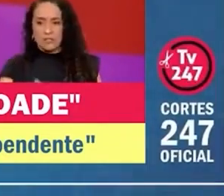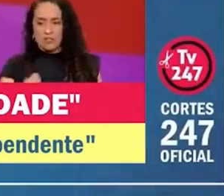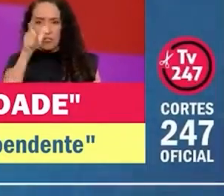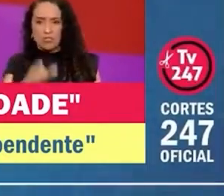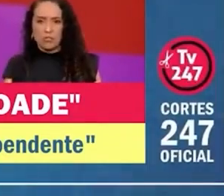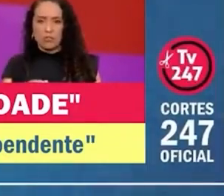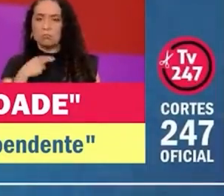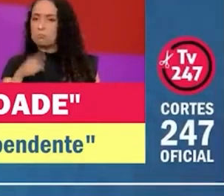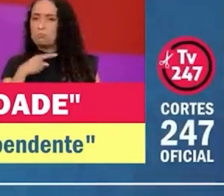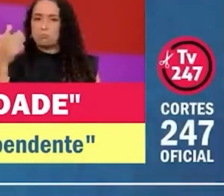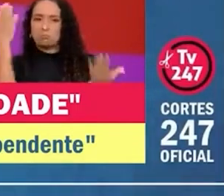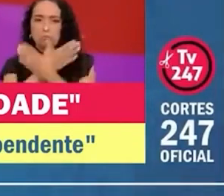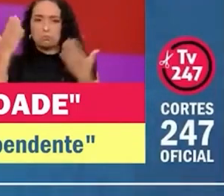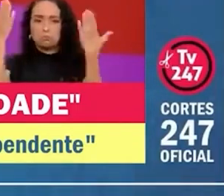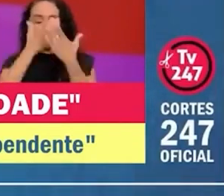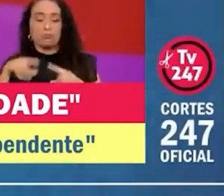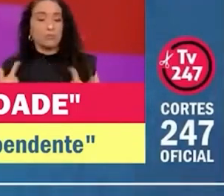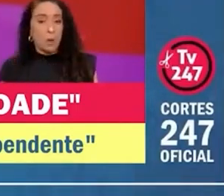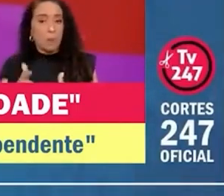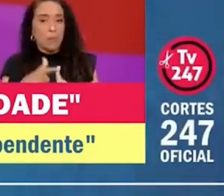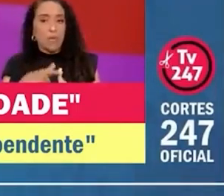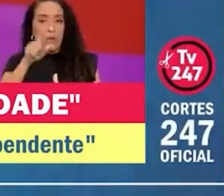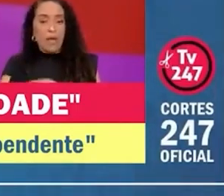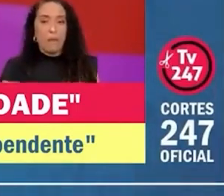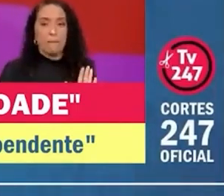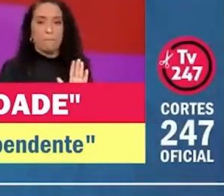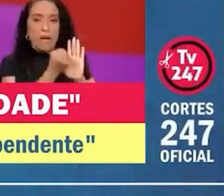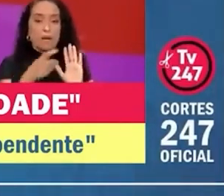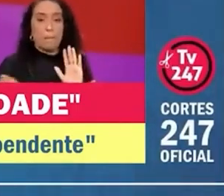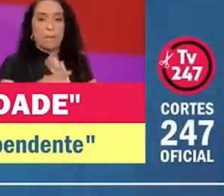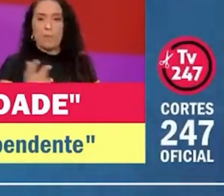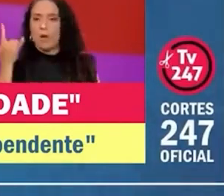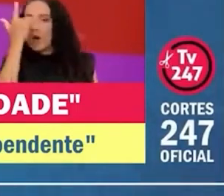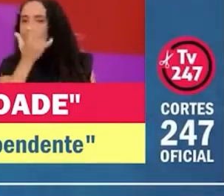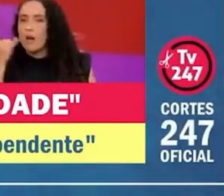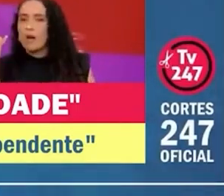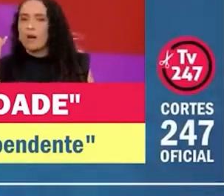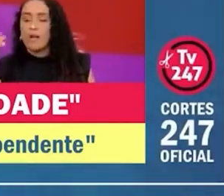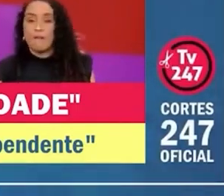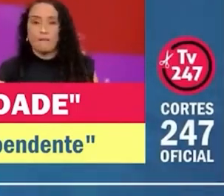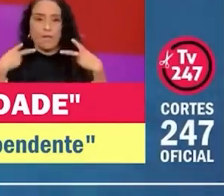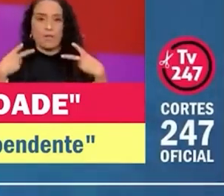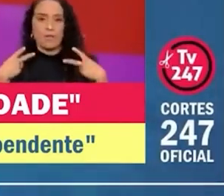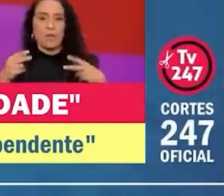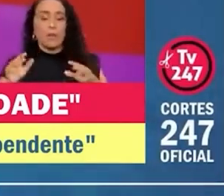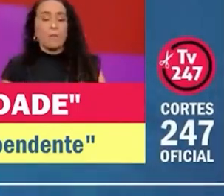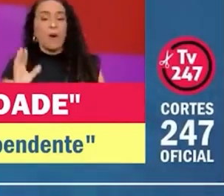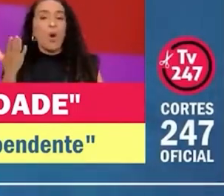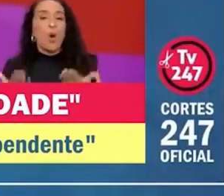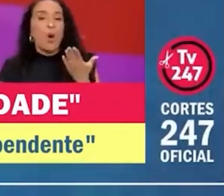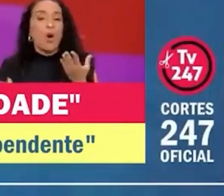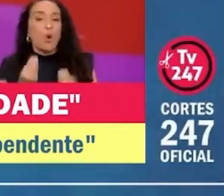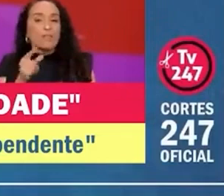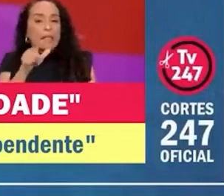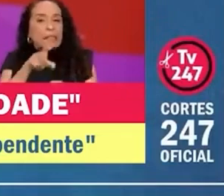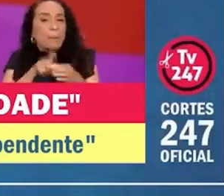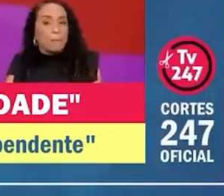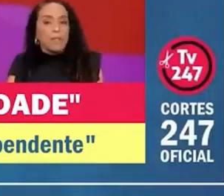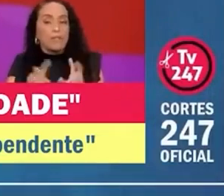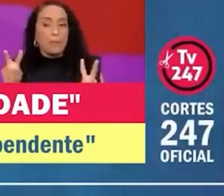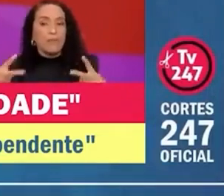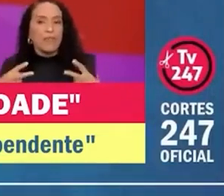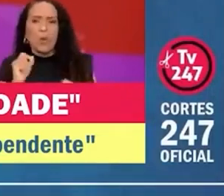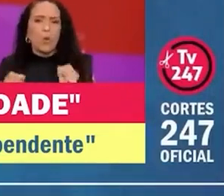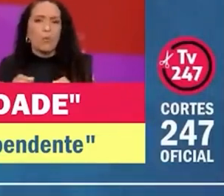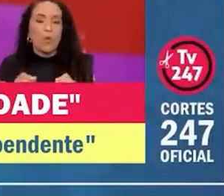Então, ser visto é a primeira marca do narcisismo. Só que, como você depende para ser visto do olhar